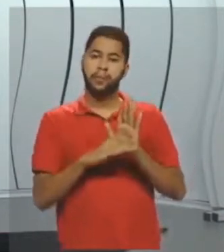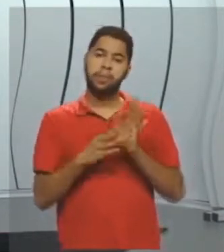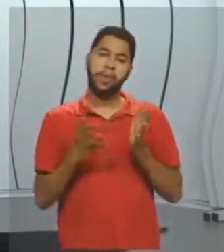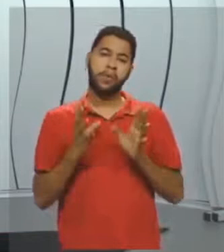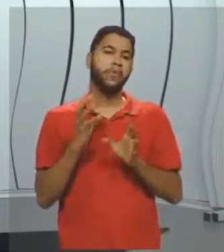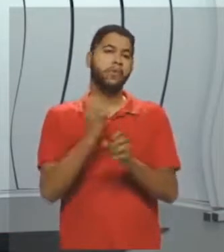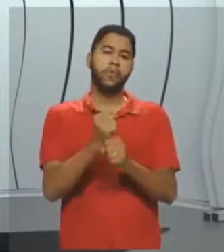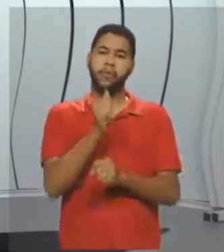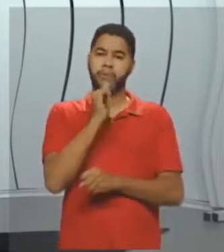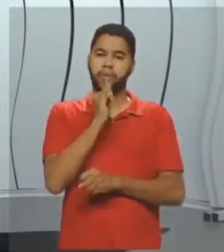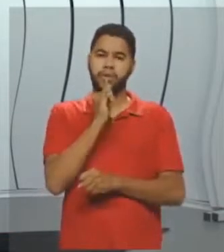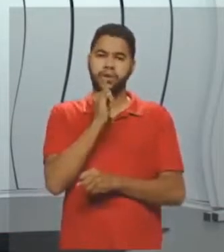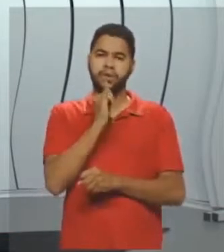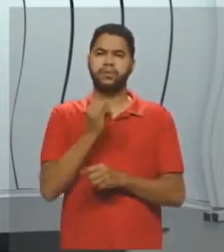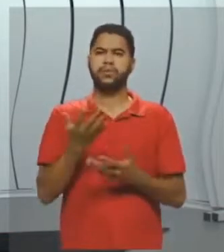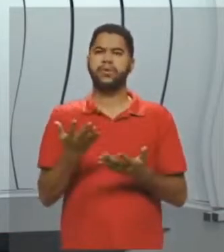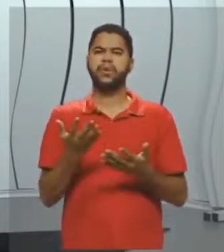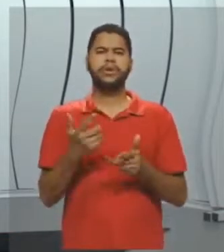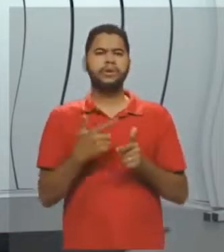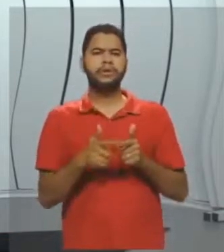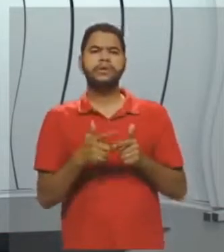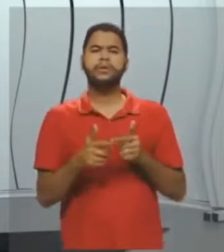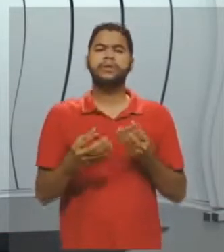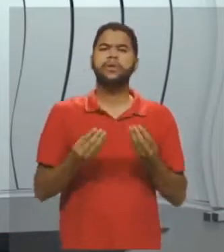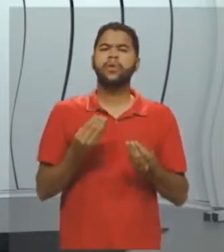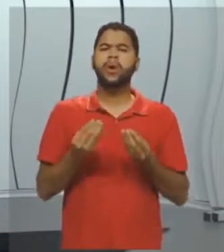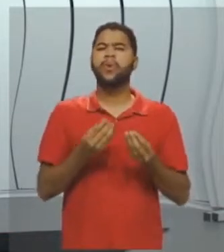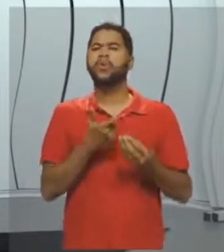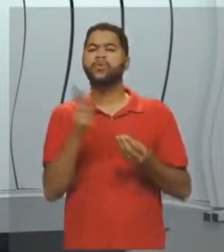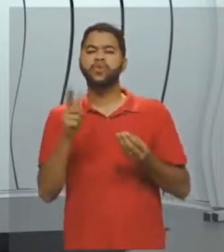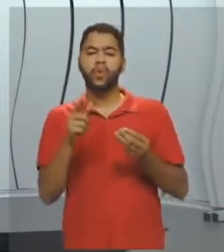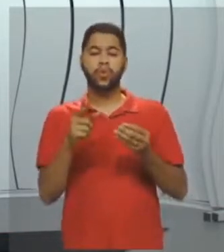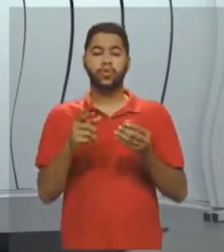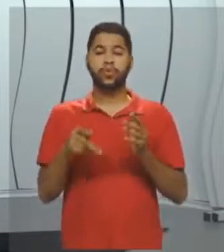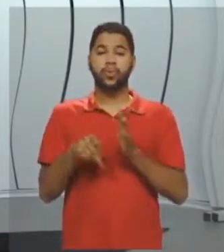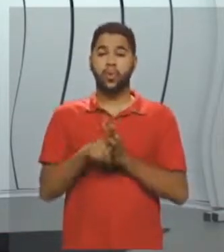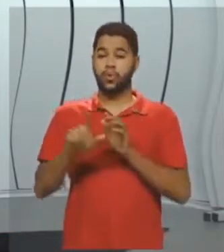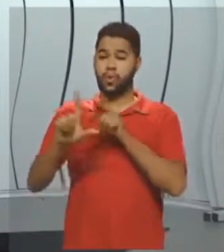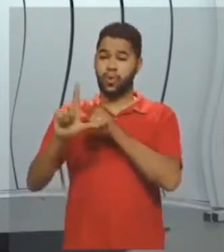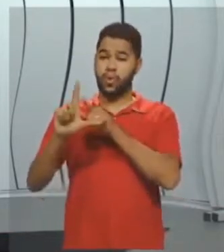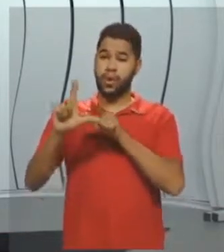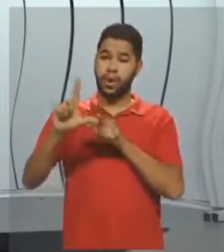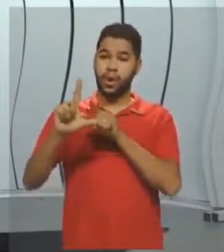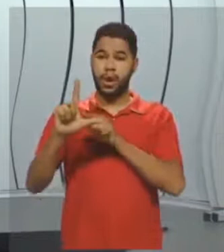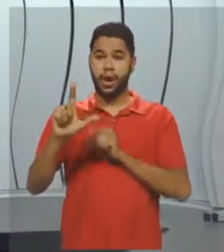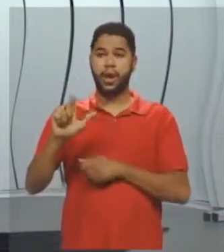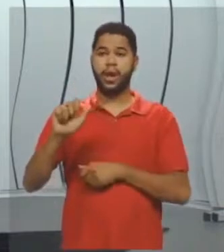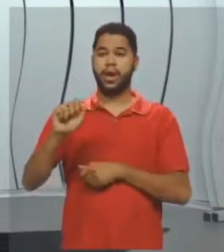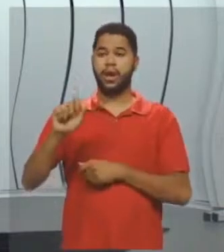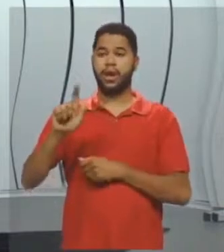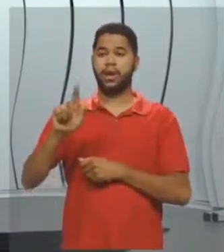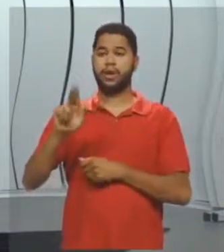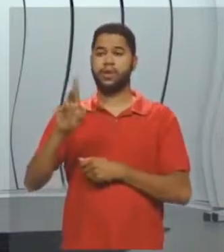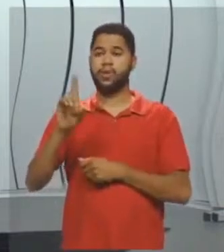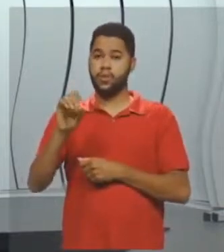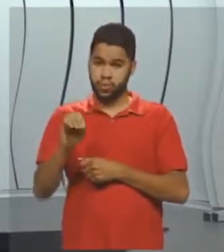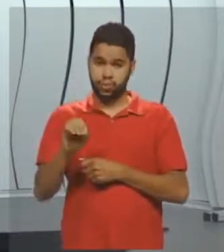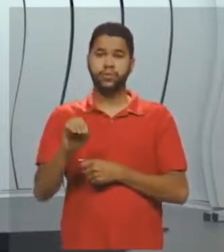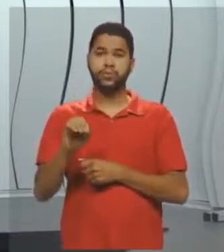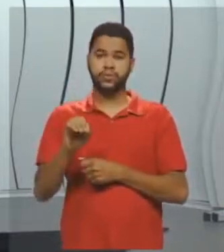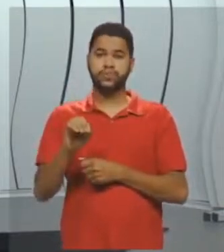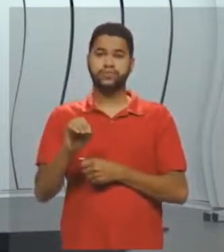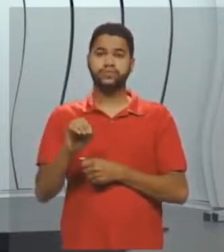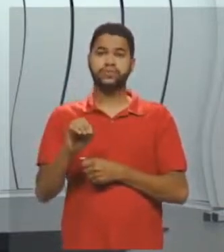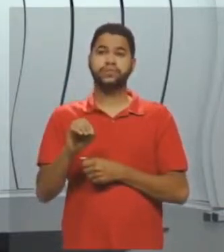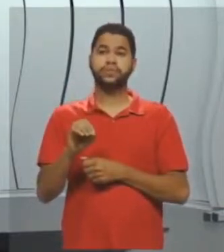né? Por exemplo, eu dei um problema. Quais são os outros ângulos agudos, né? Esses dois ângulos são agudos.